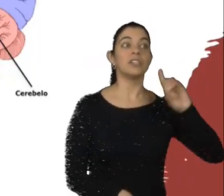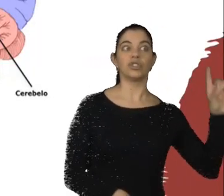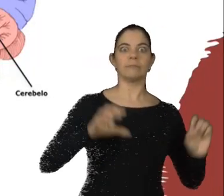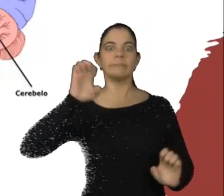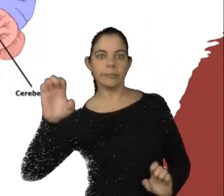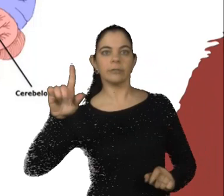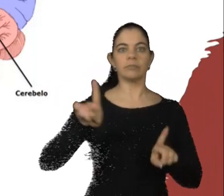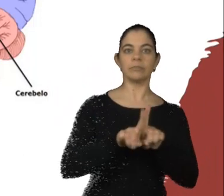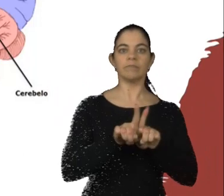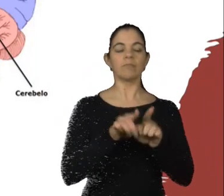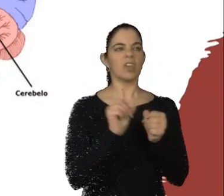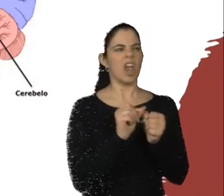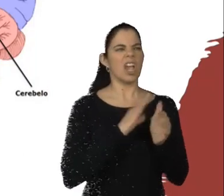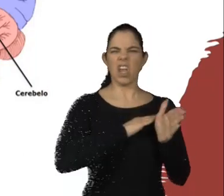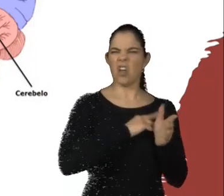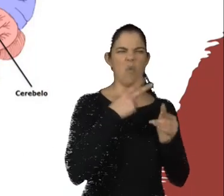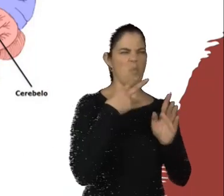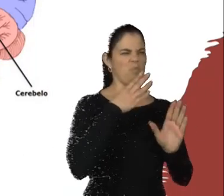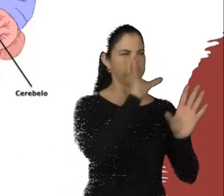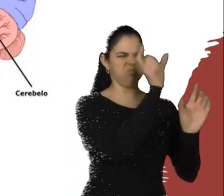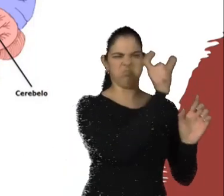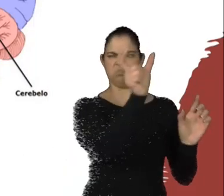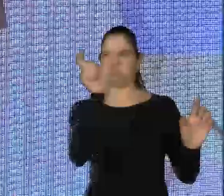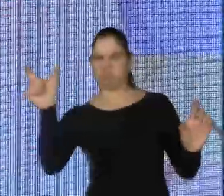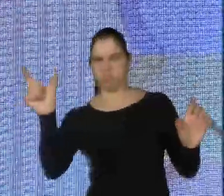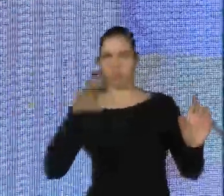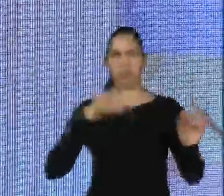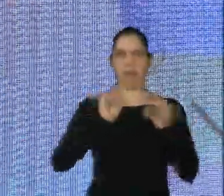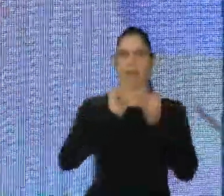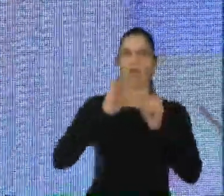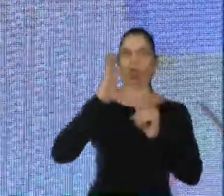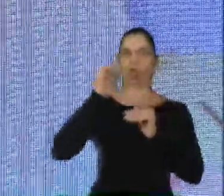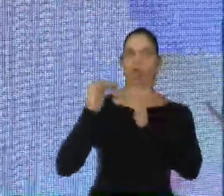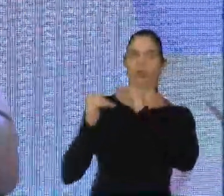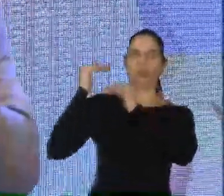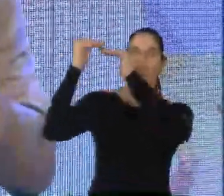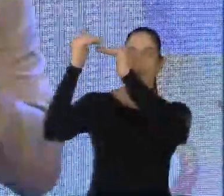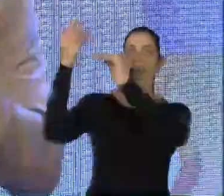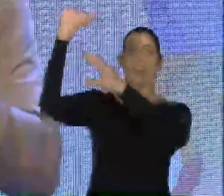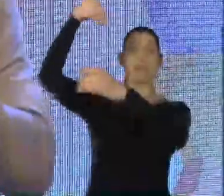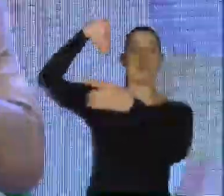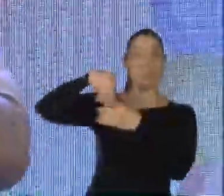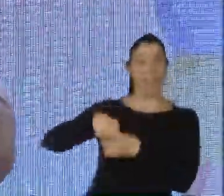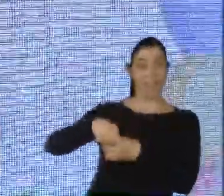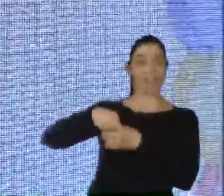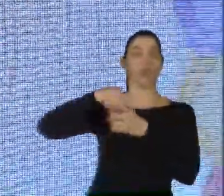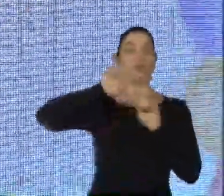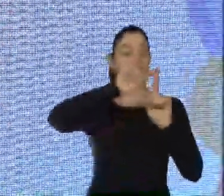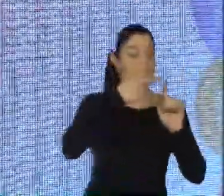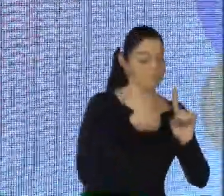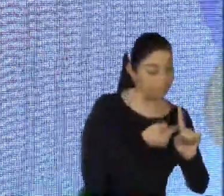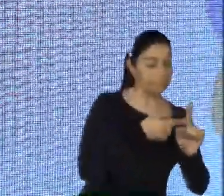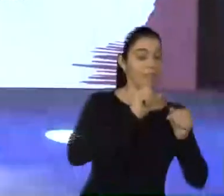sequência de imagens mostrando que, conforme nós temos o desenvolvimento intrauterino, o cérebro ganha volume,